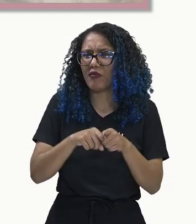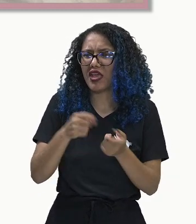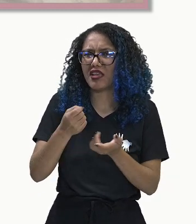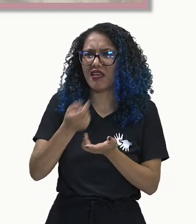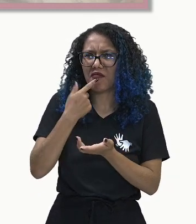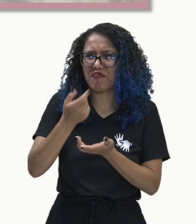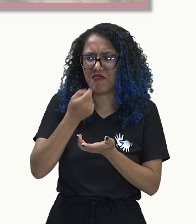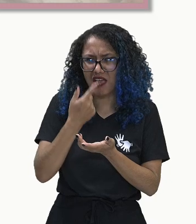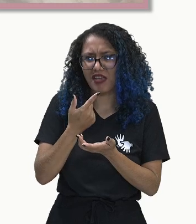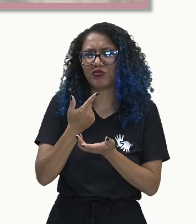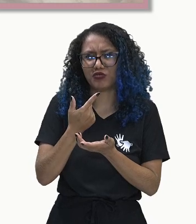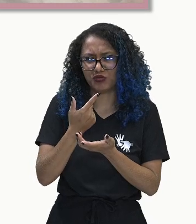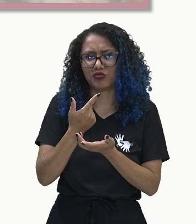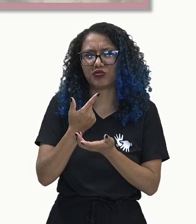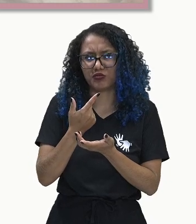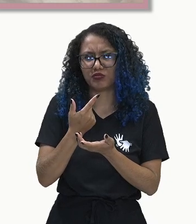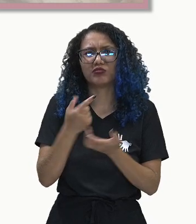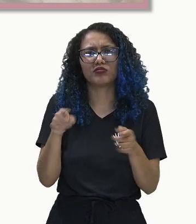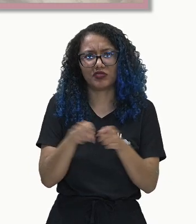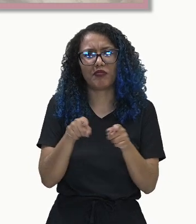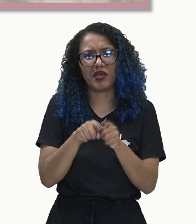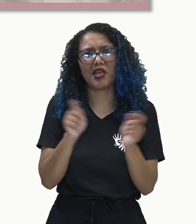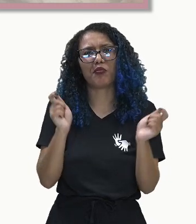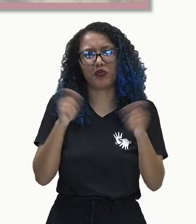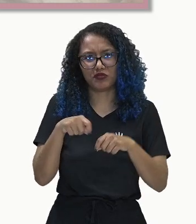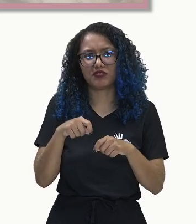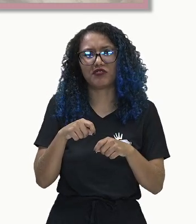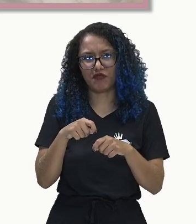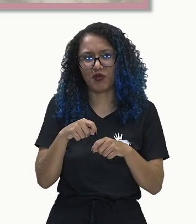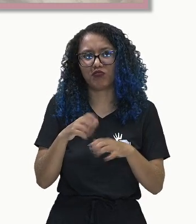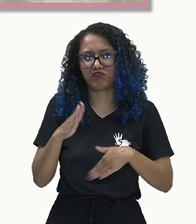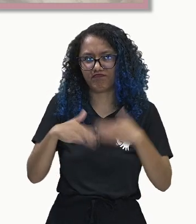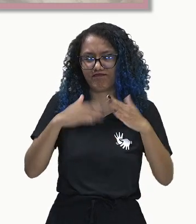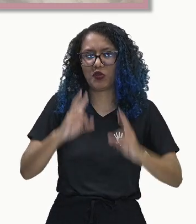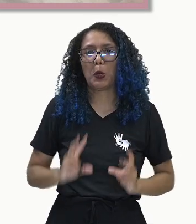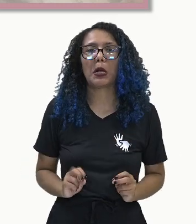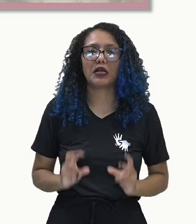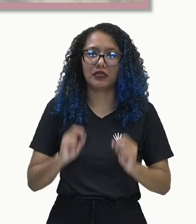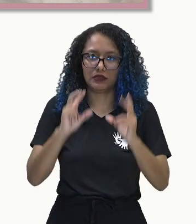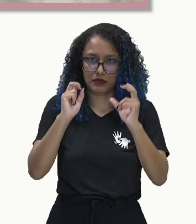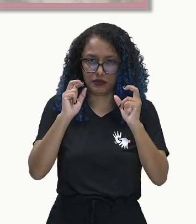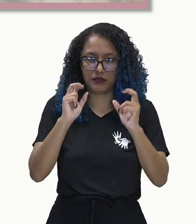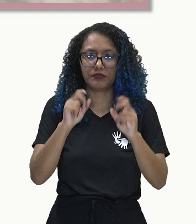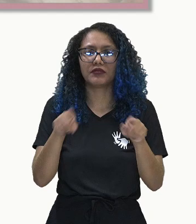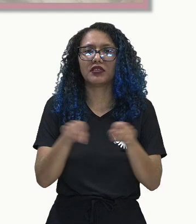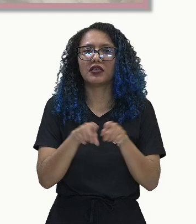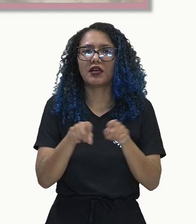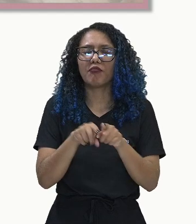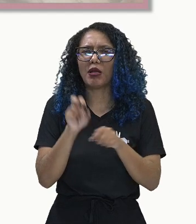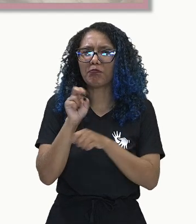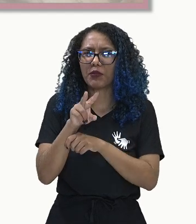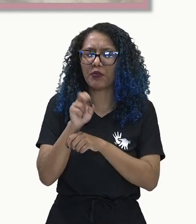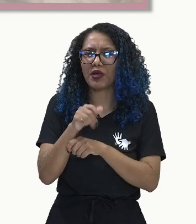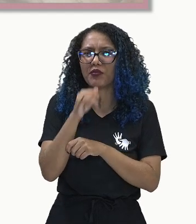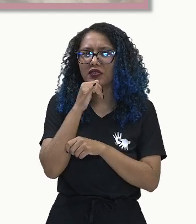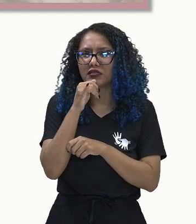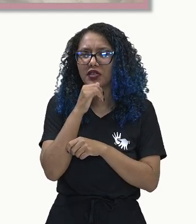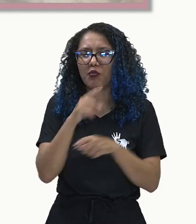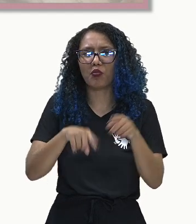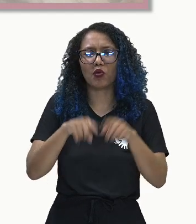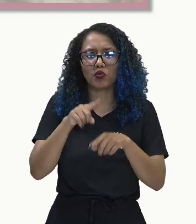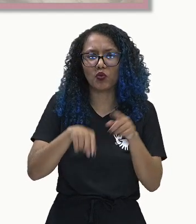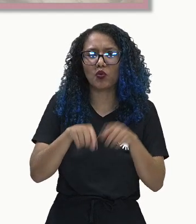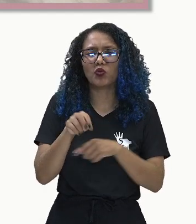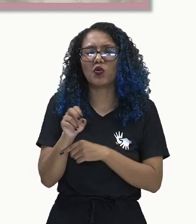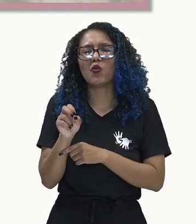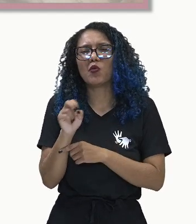o linfoma. Existe também a exposição de toxinas, como produtos químicos, como pesticidas e